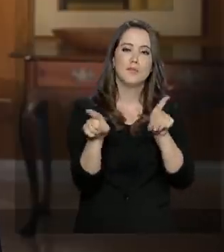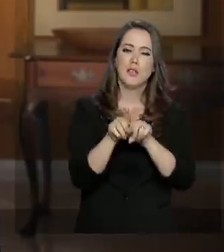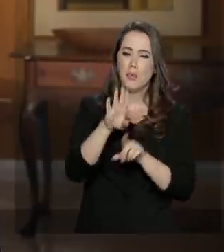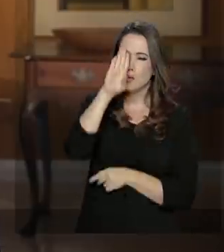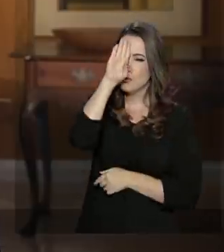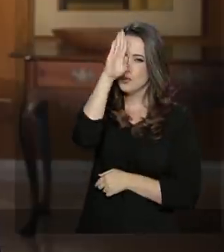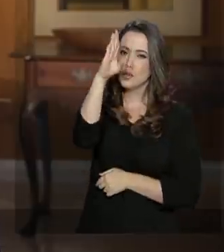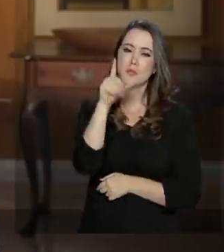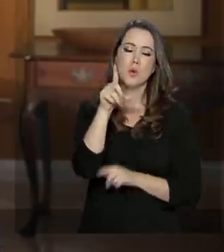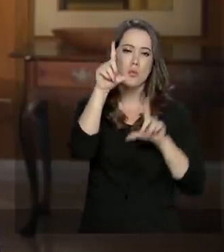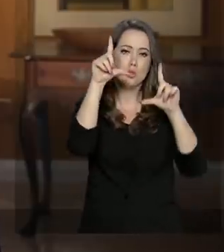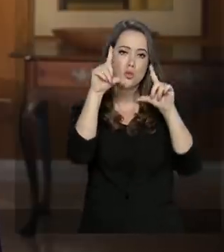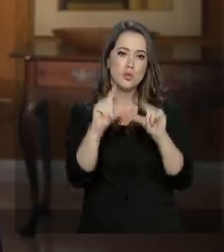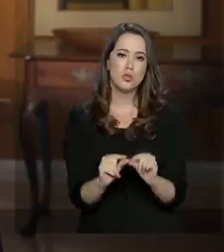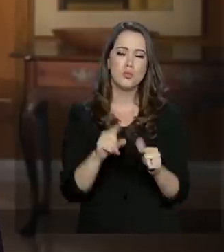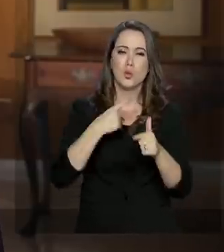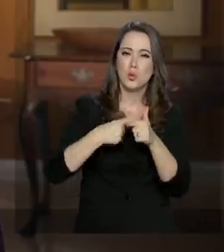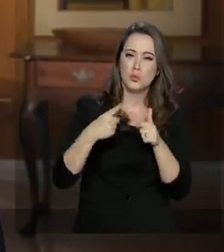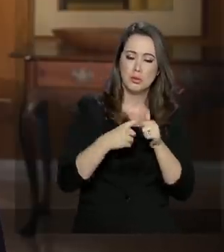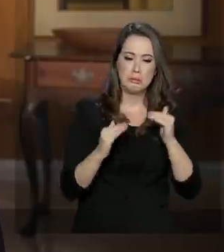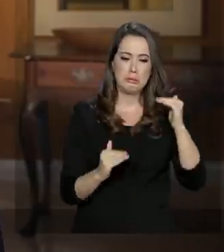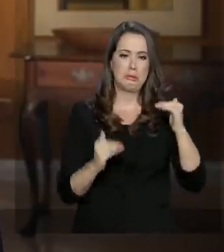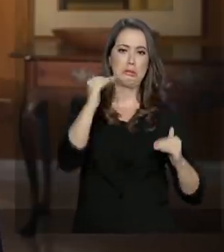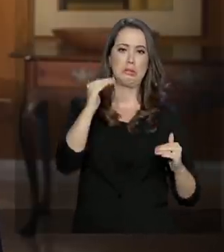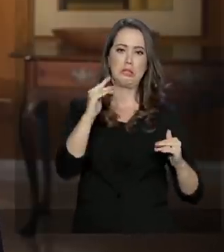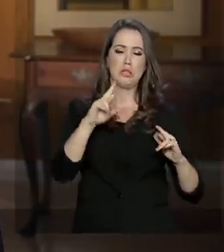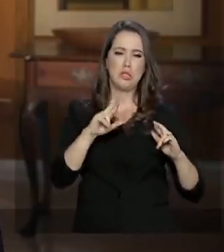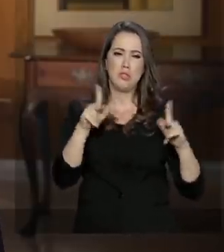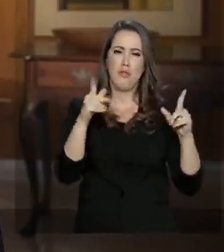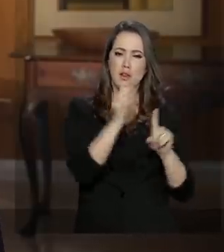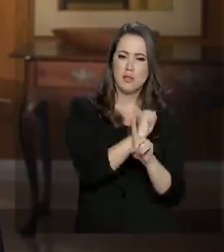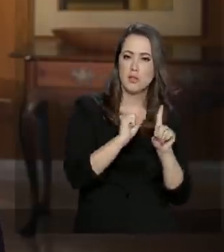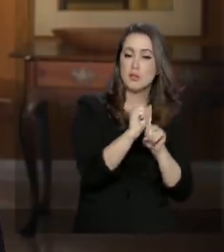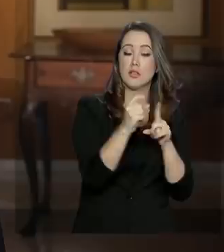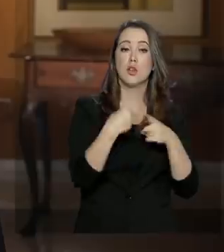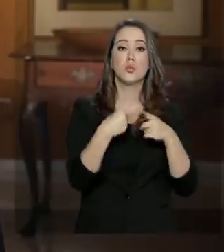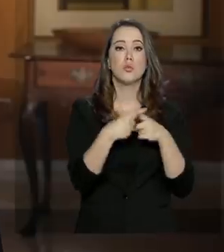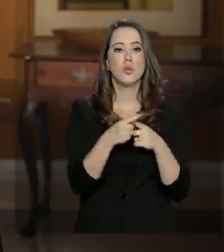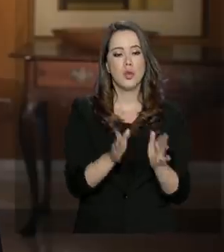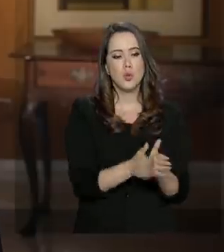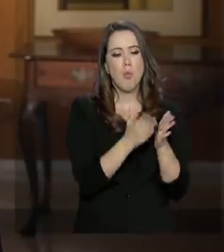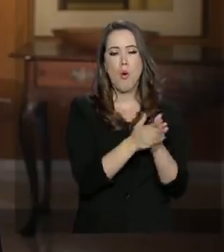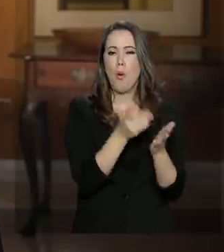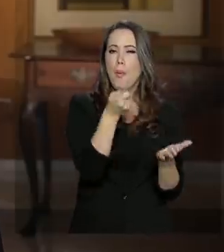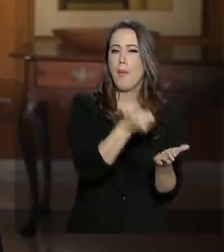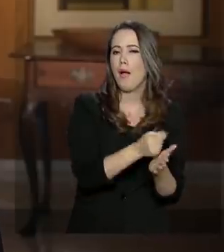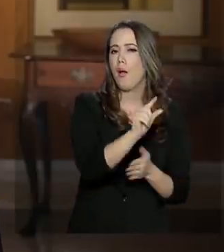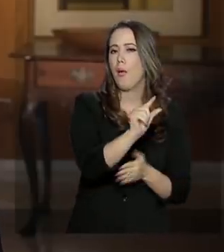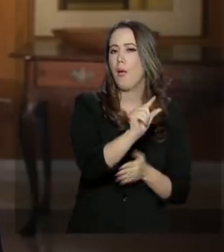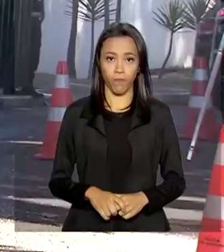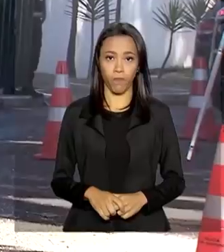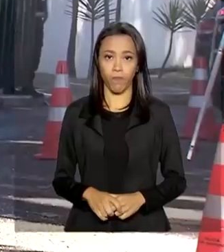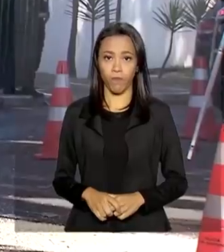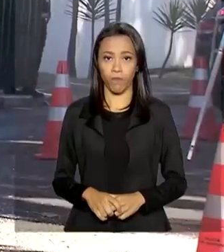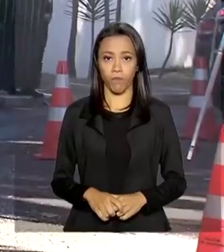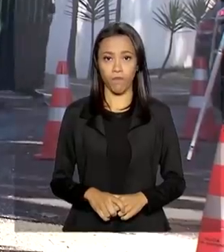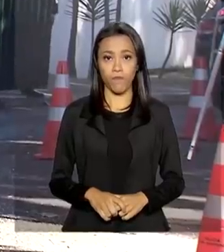principalmente, reduzir a desigualdade social. Por quê? Com a reforma, os mais pobres pagarão menos.